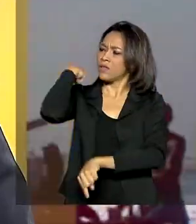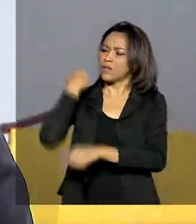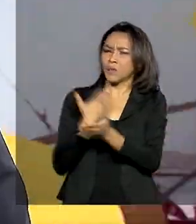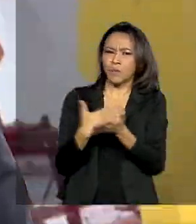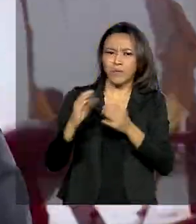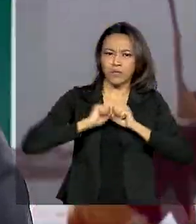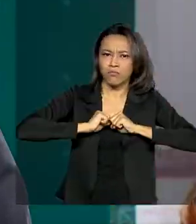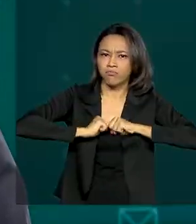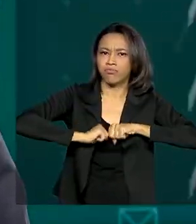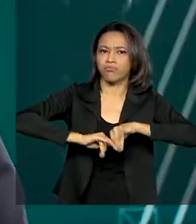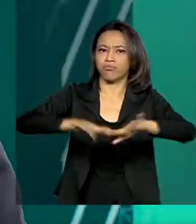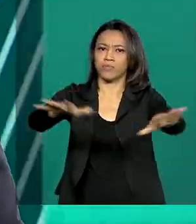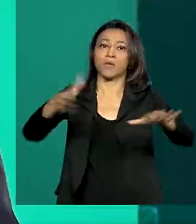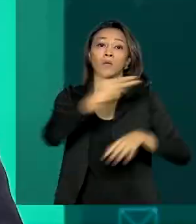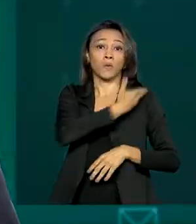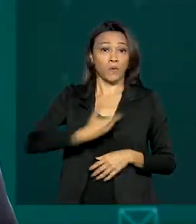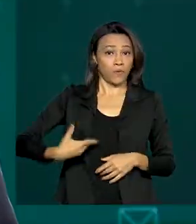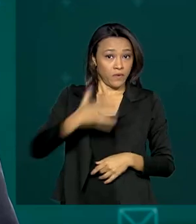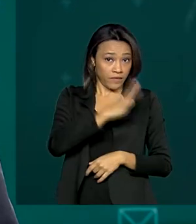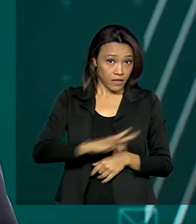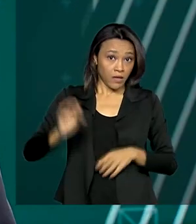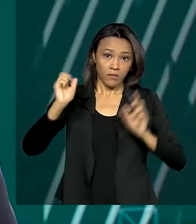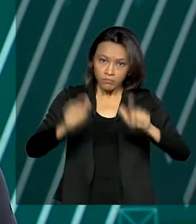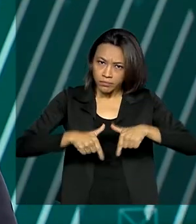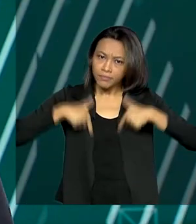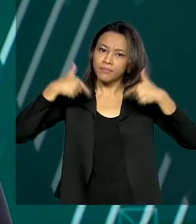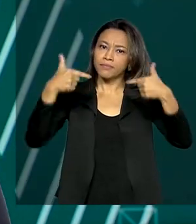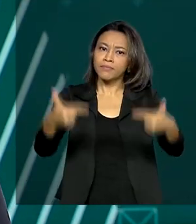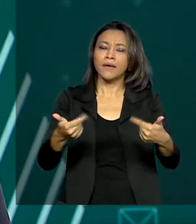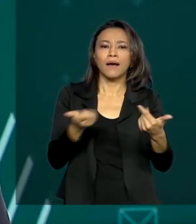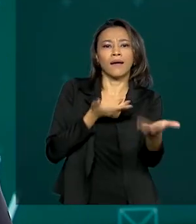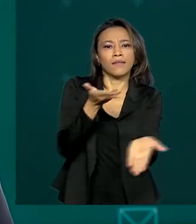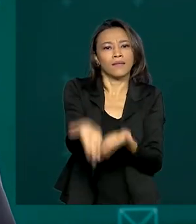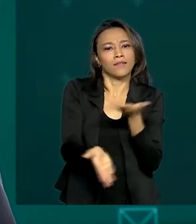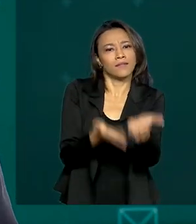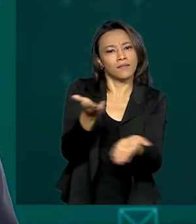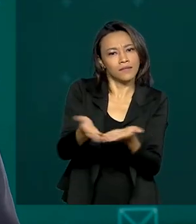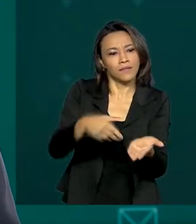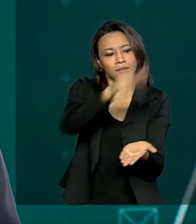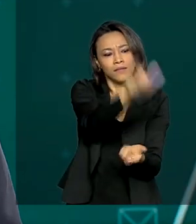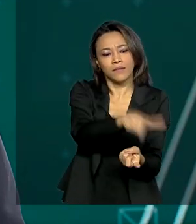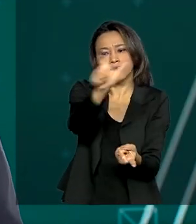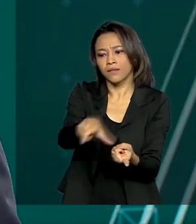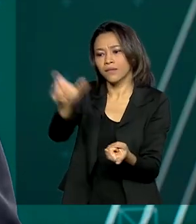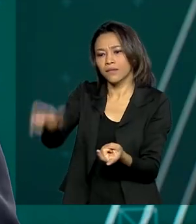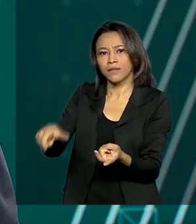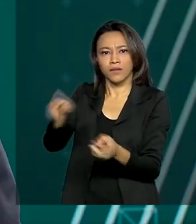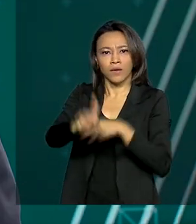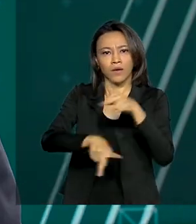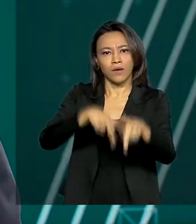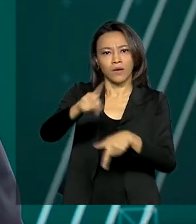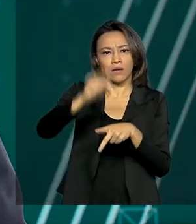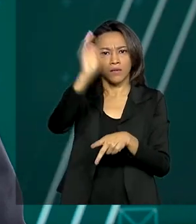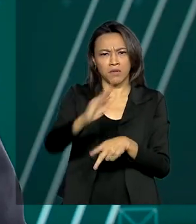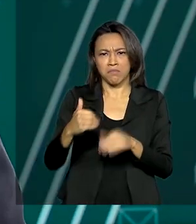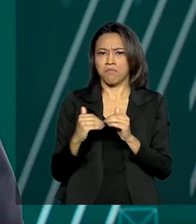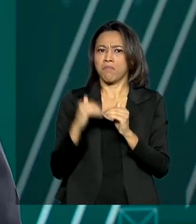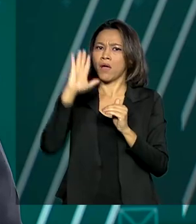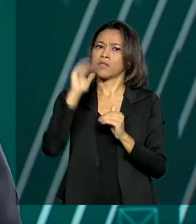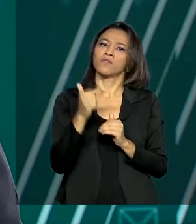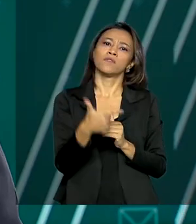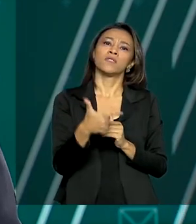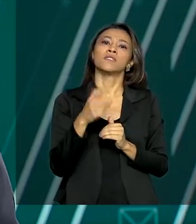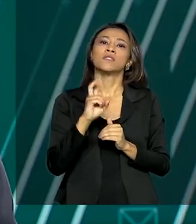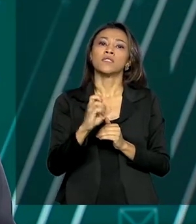o governo federal tem trabalhado para garantir atendimento e tratamento aos brasileiros. Mais de 25 bilhões de